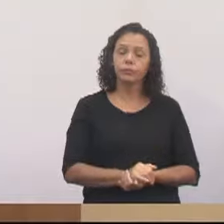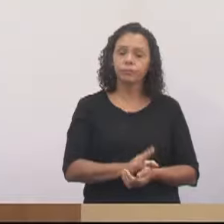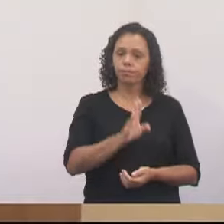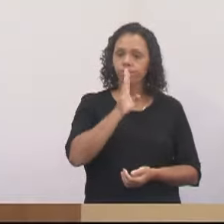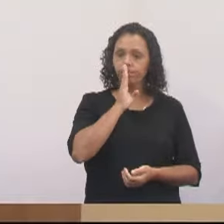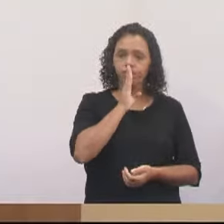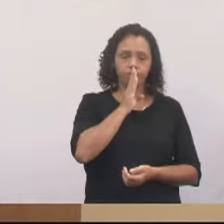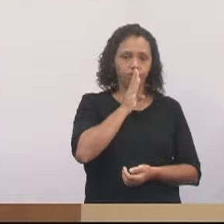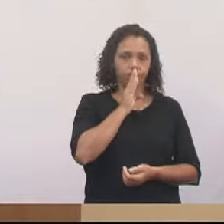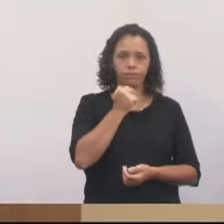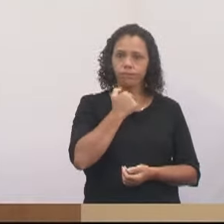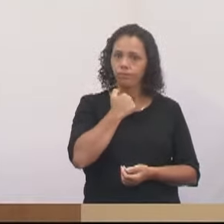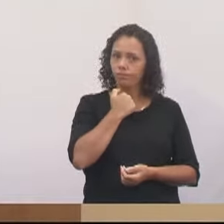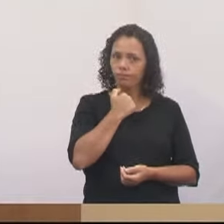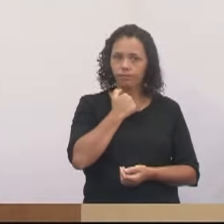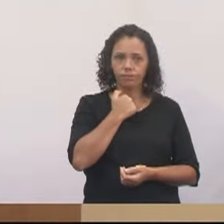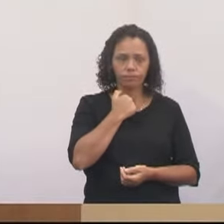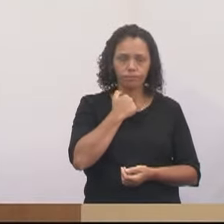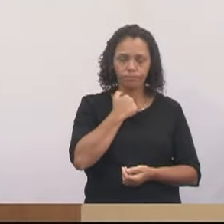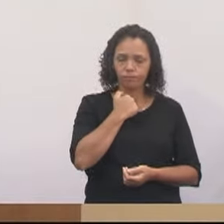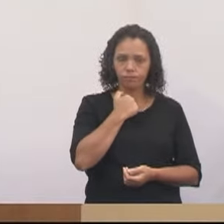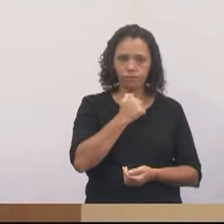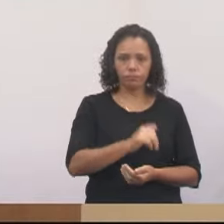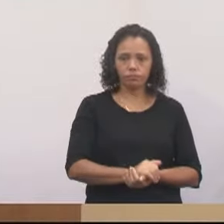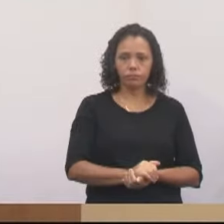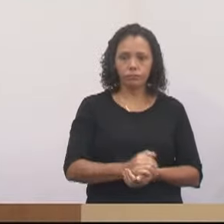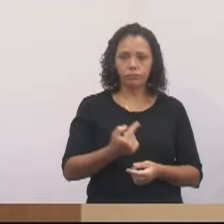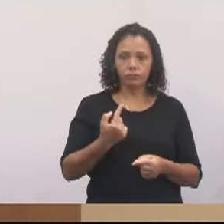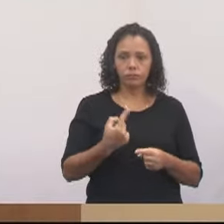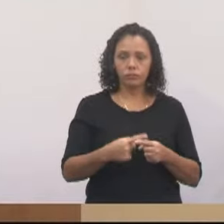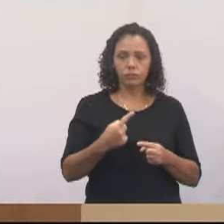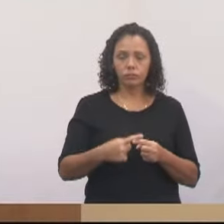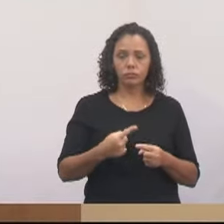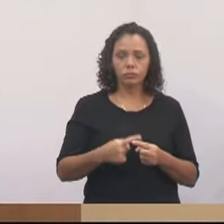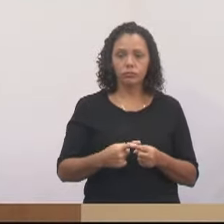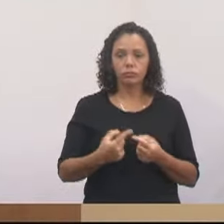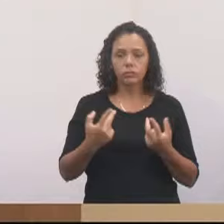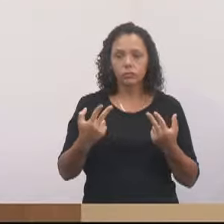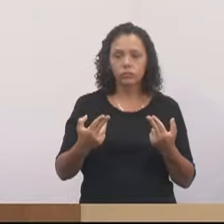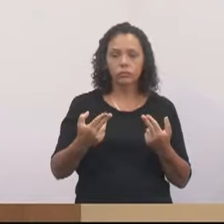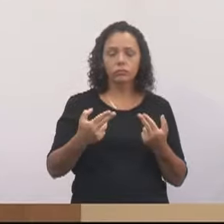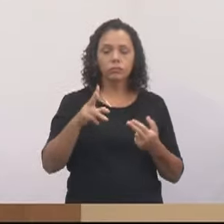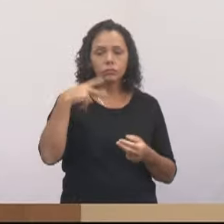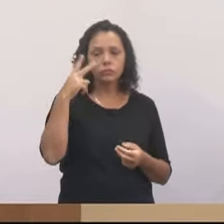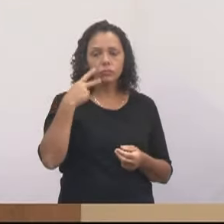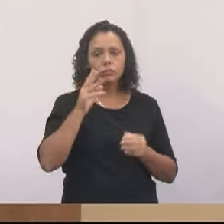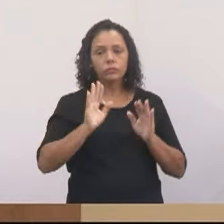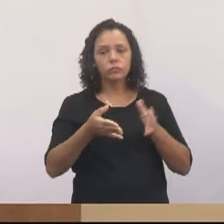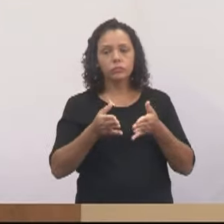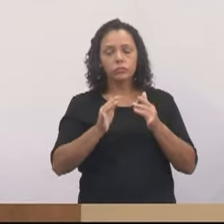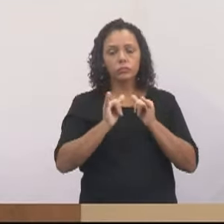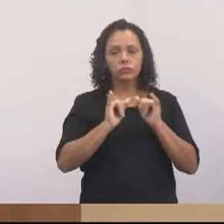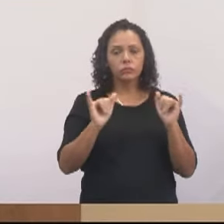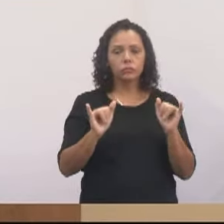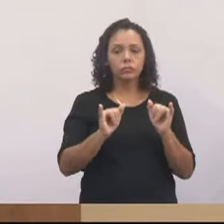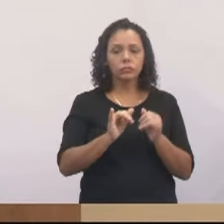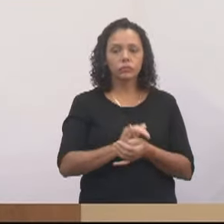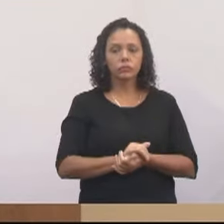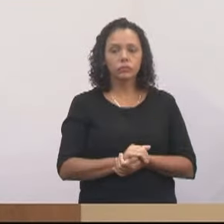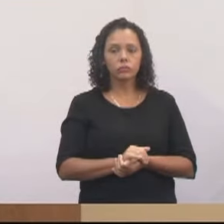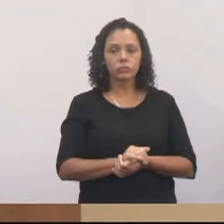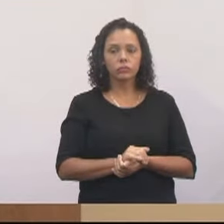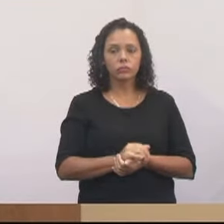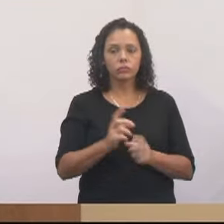calar, não poderia ficar quieta, porque, como o vereador que me antecede, já disse, foi um pouco